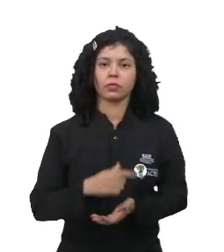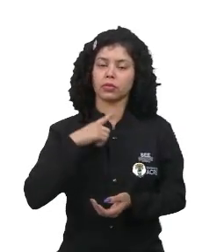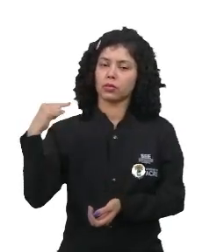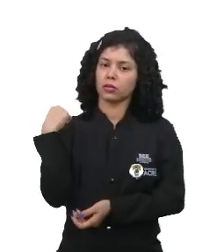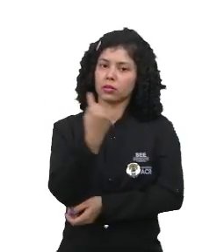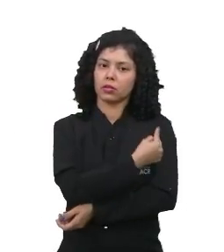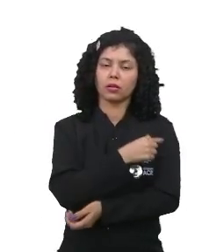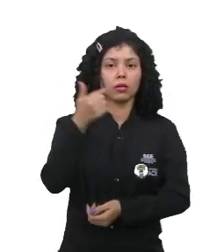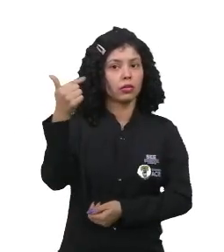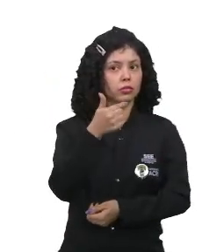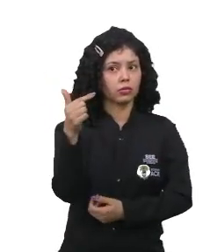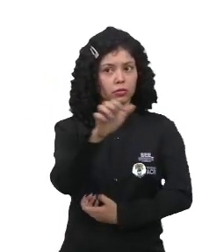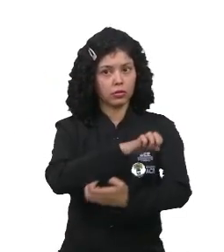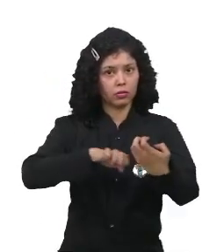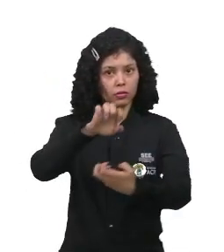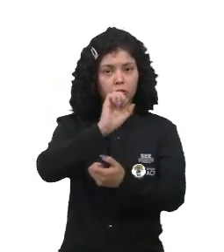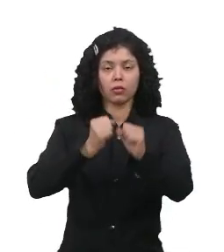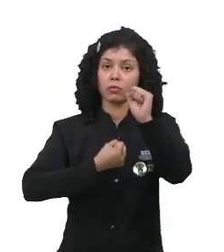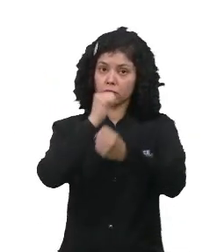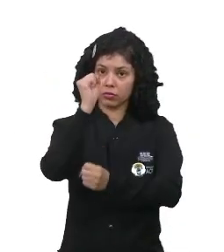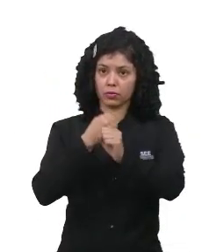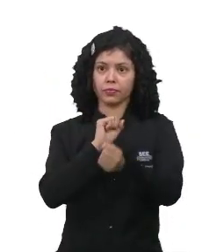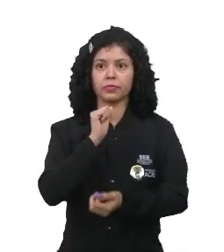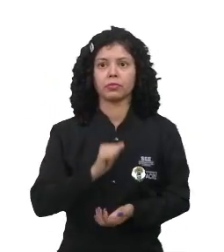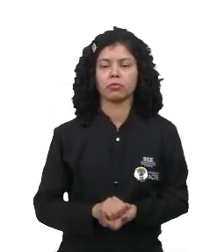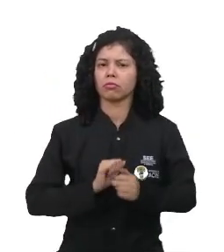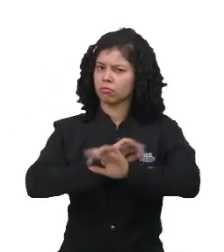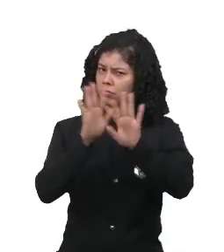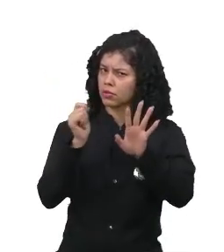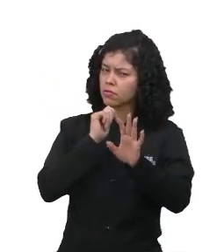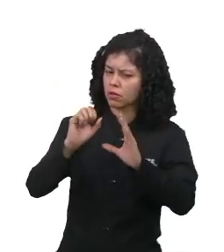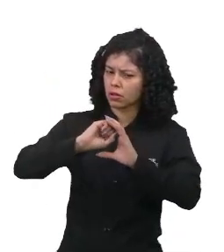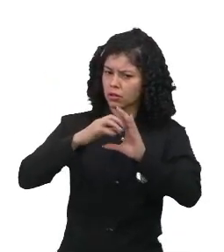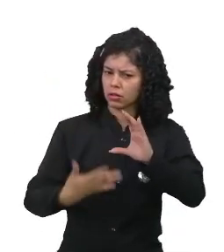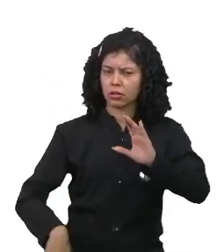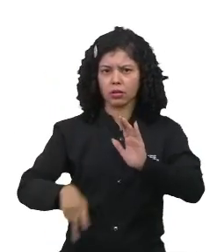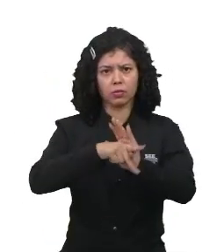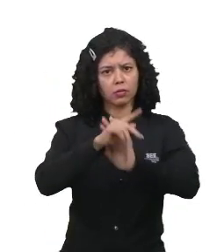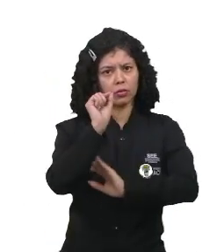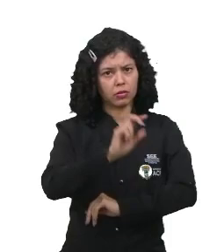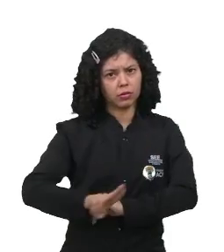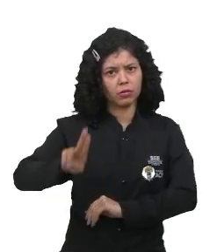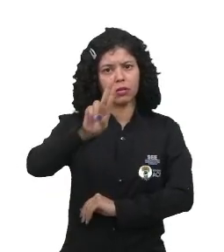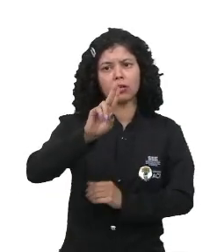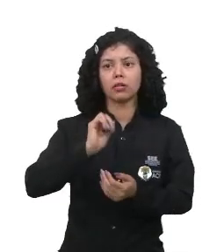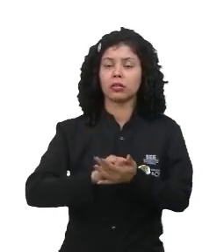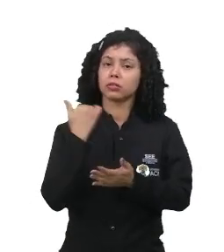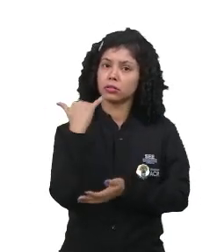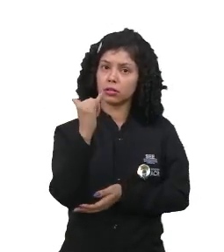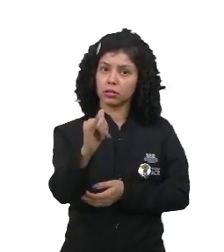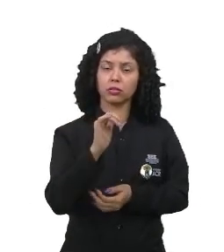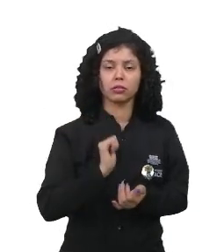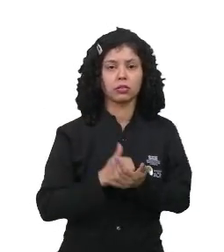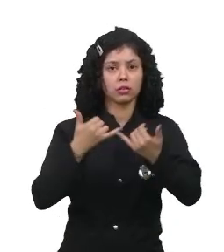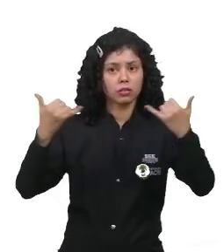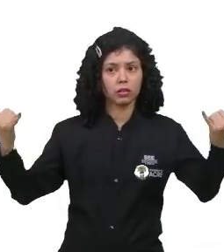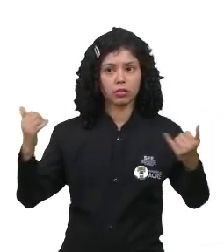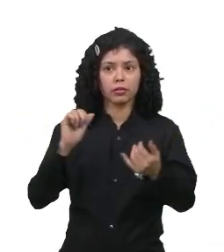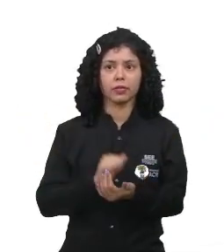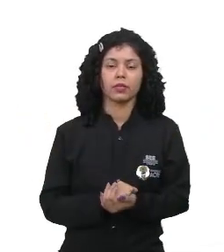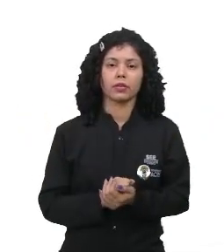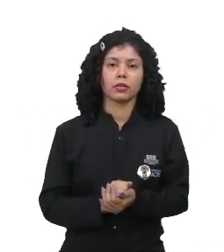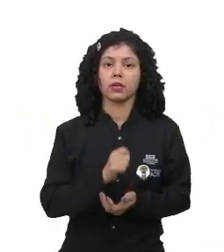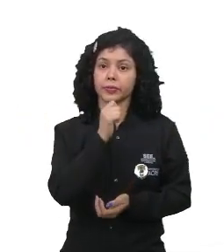tivemos a segunda revolução industrial, que ela foi caracterizada pelo uso da energia elétrica para